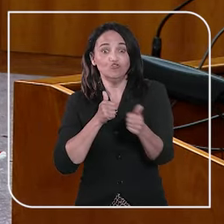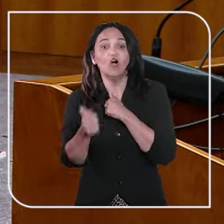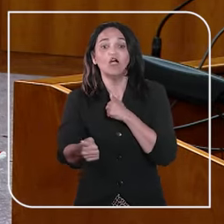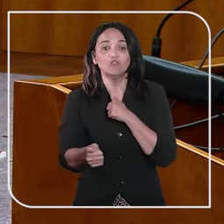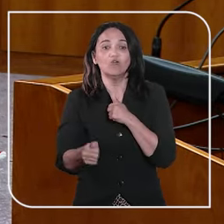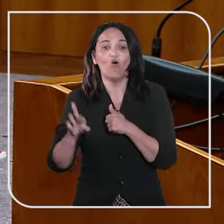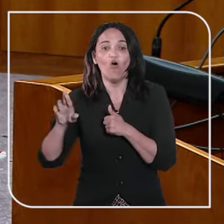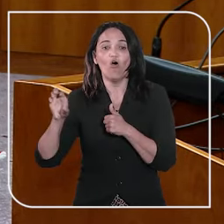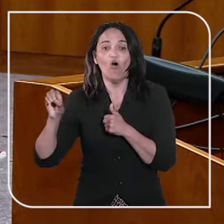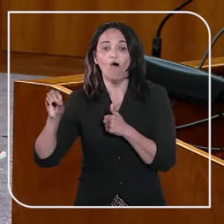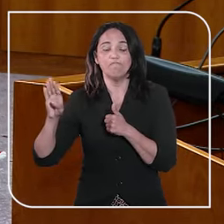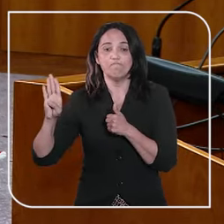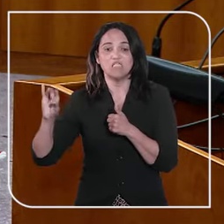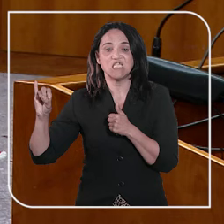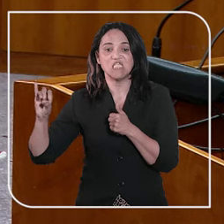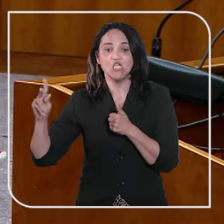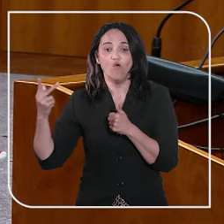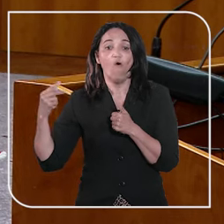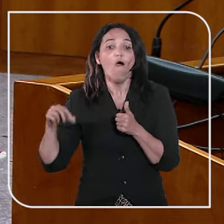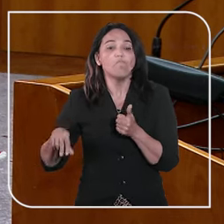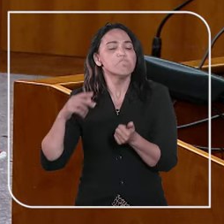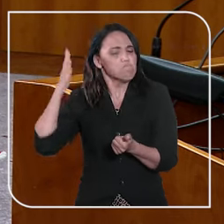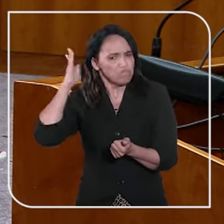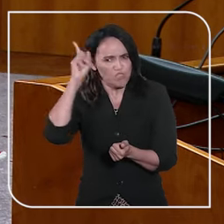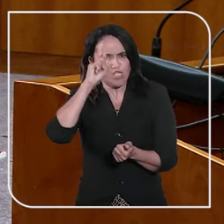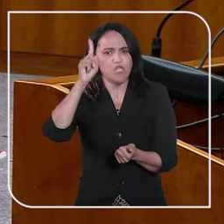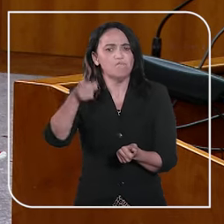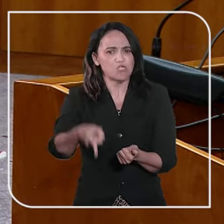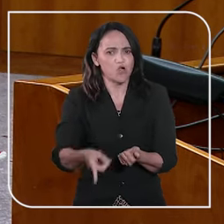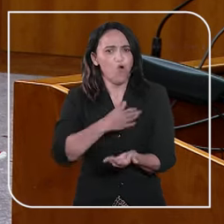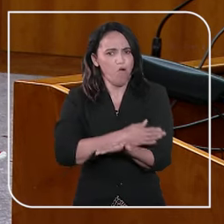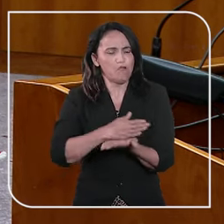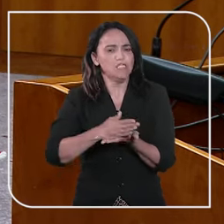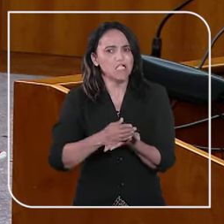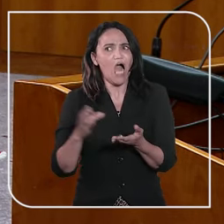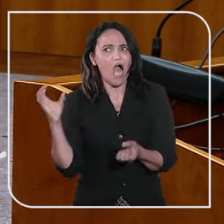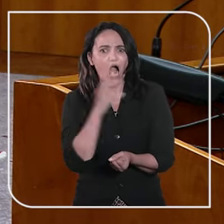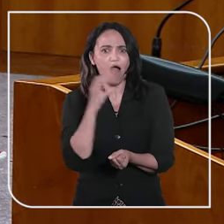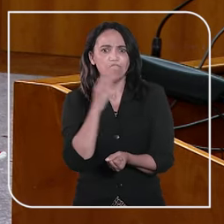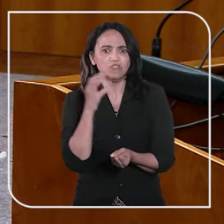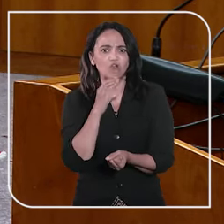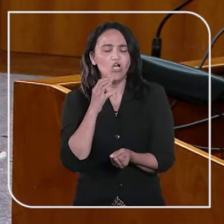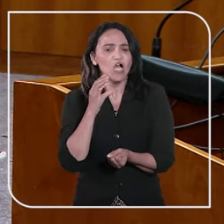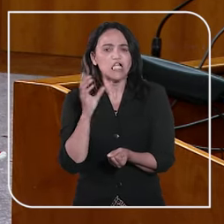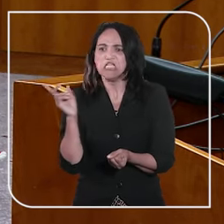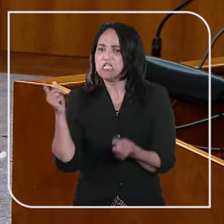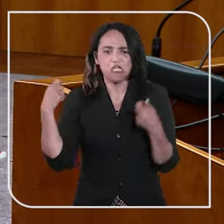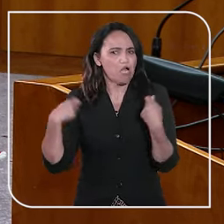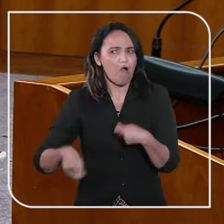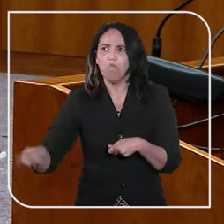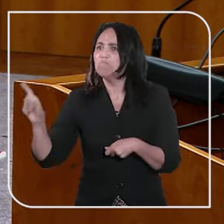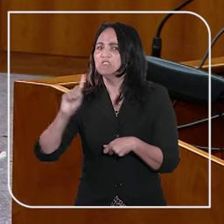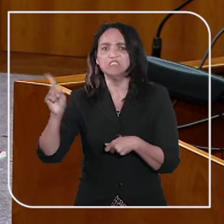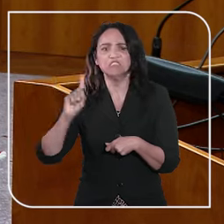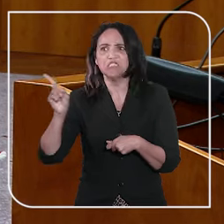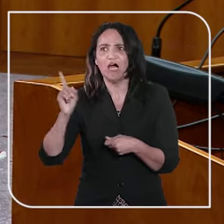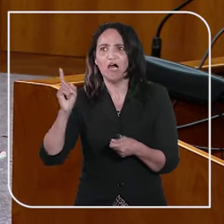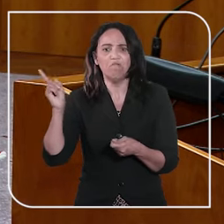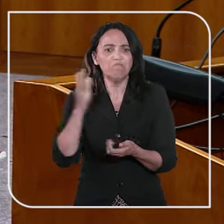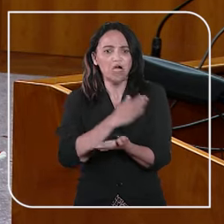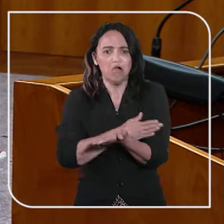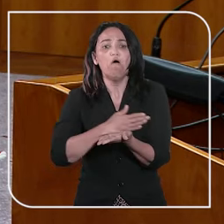Especial determinou a imediata execução da pena no Brasil, sem a necessidade de aguardar o trânsito em julgado da